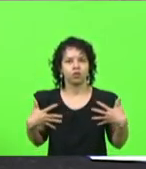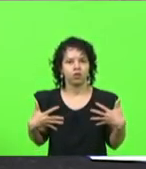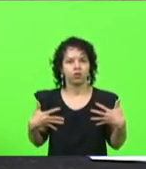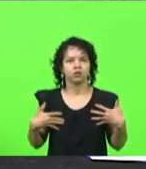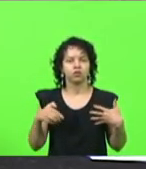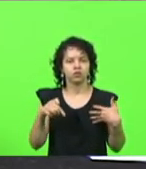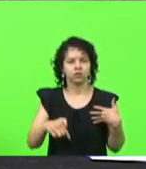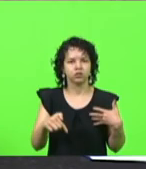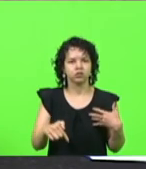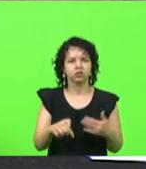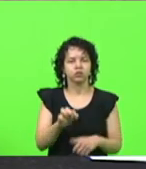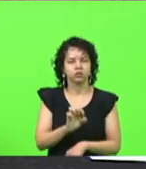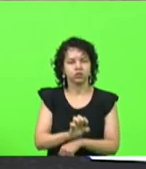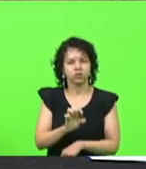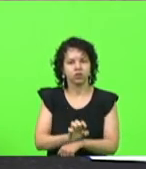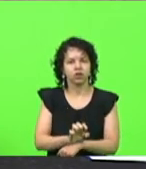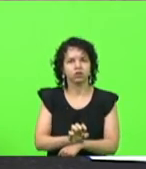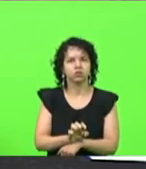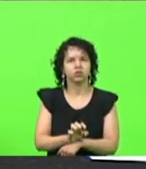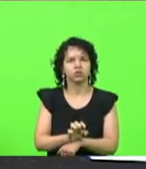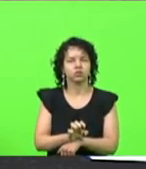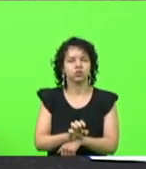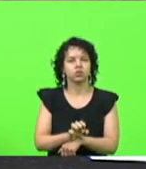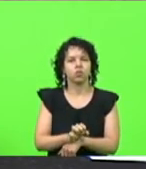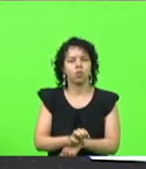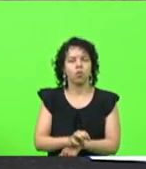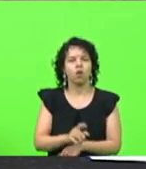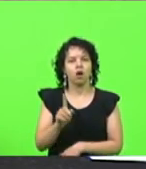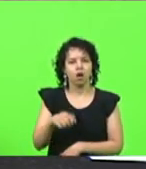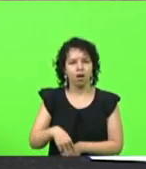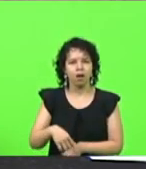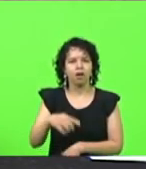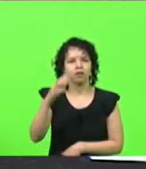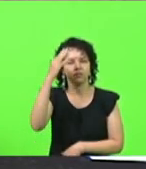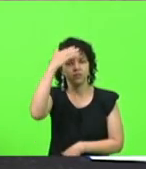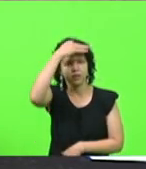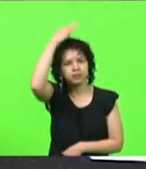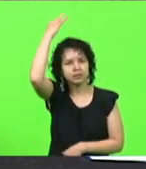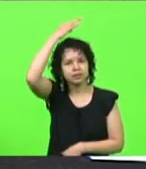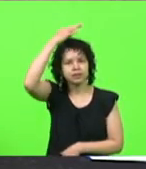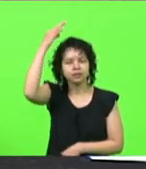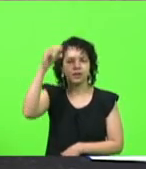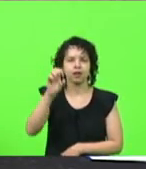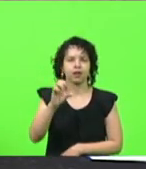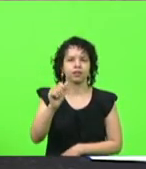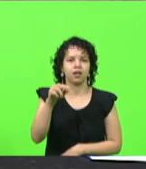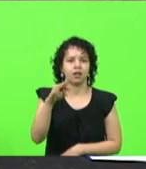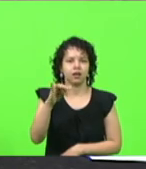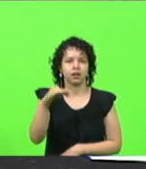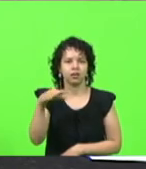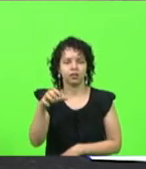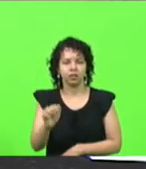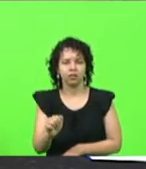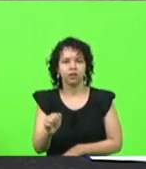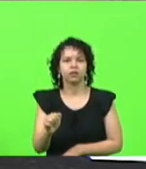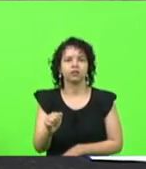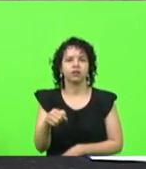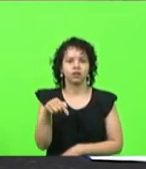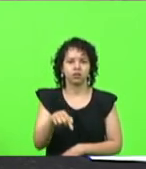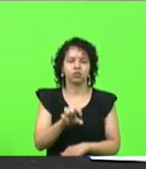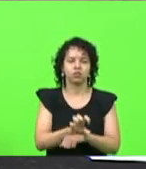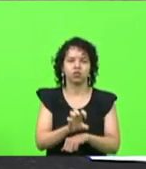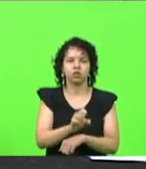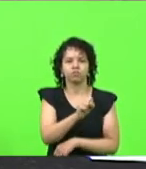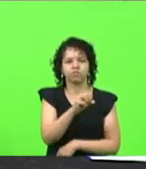Catarina, colocando o nome aí em homenagem a essa senhorita que,